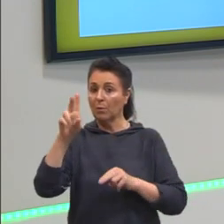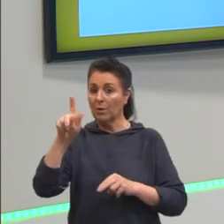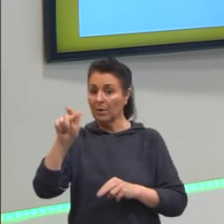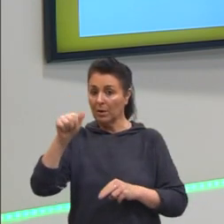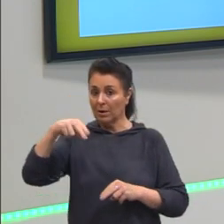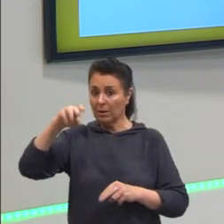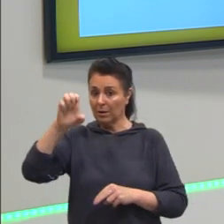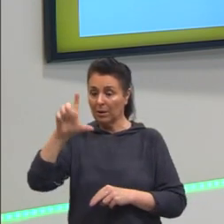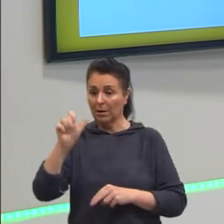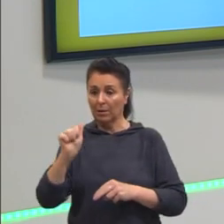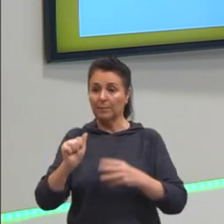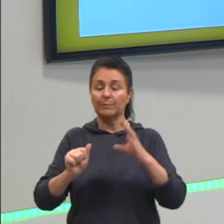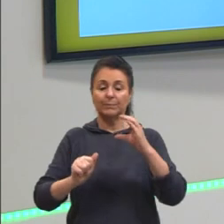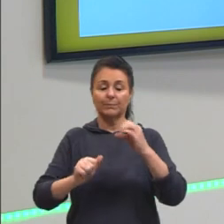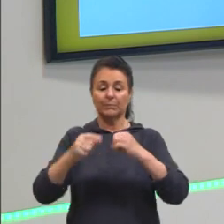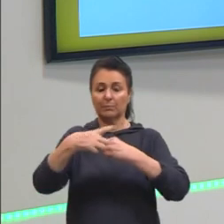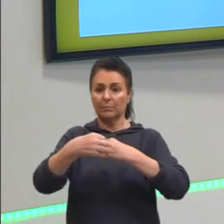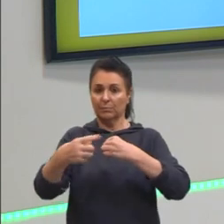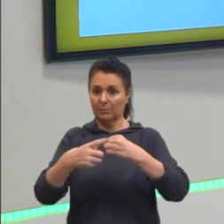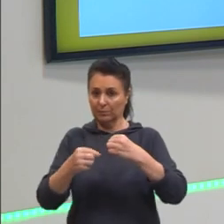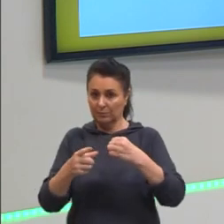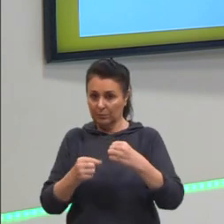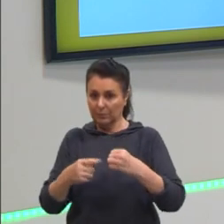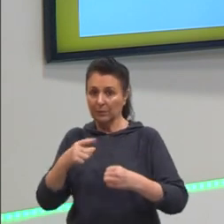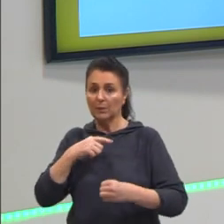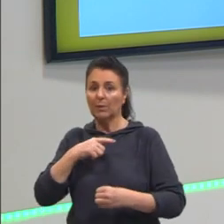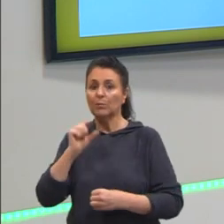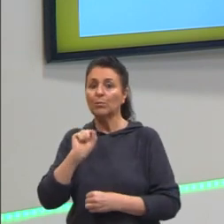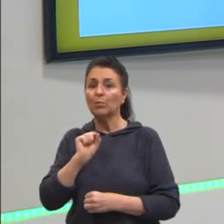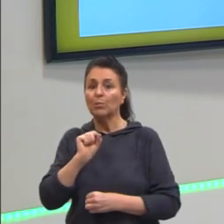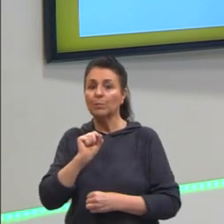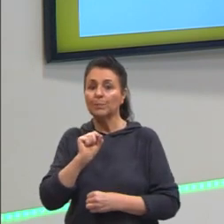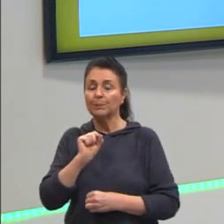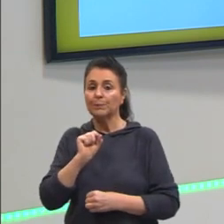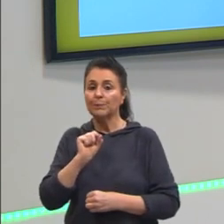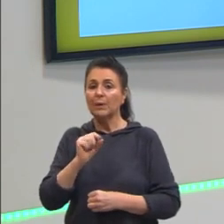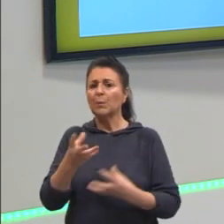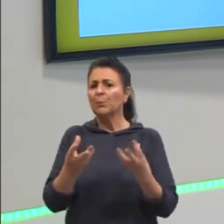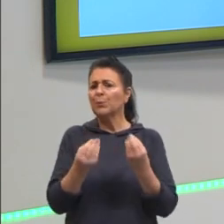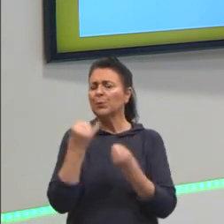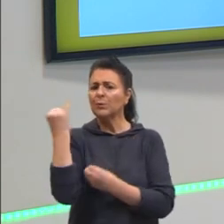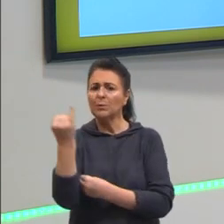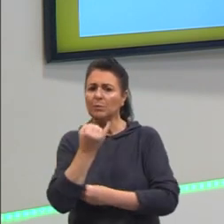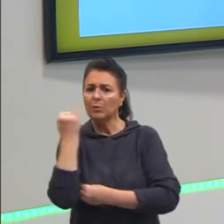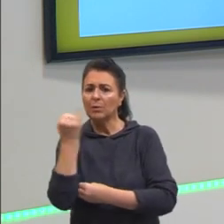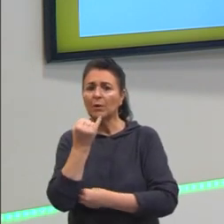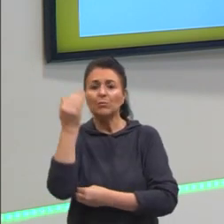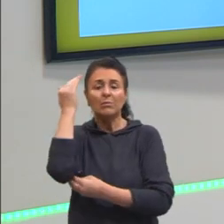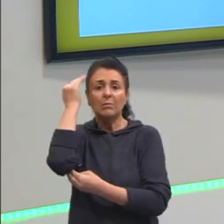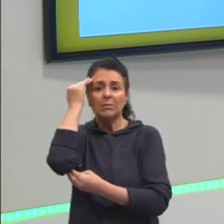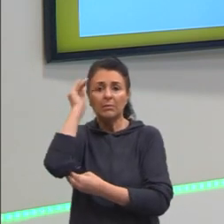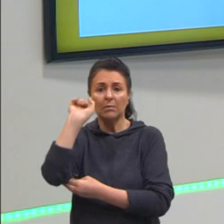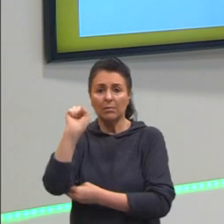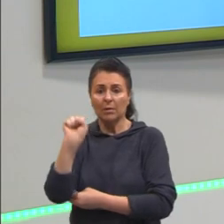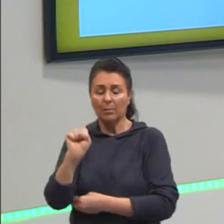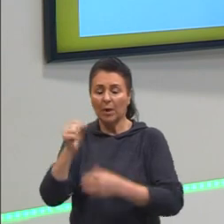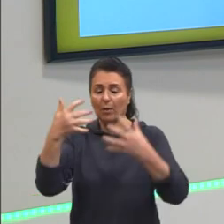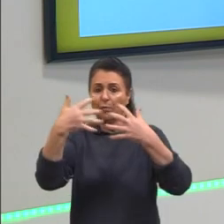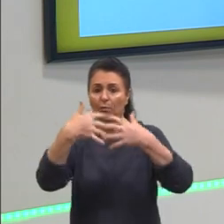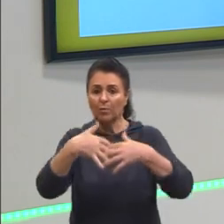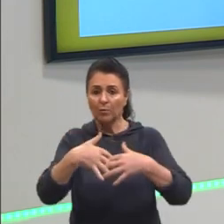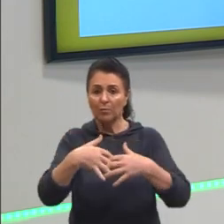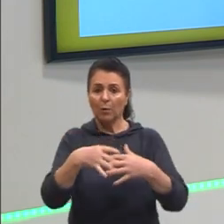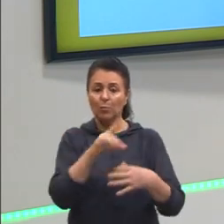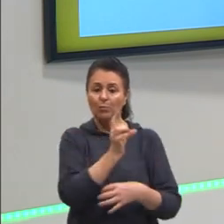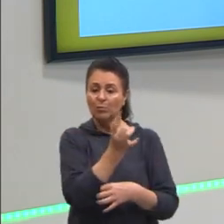Cai organela, sim, tá? De uma forma ou de outra. Então, é muito importante tu saber as funções de cada uma.